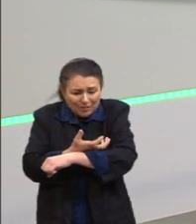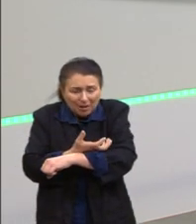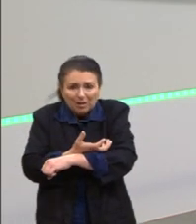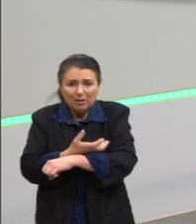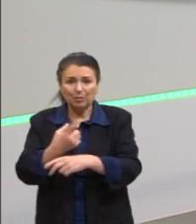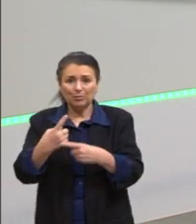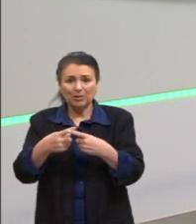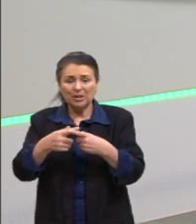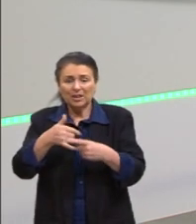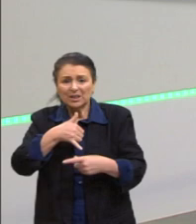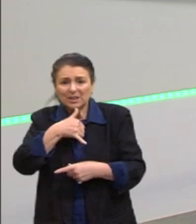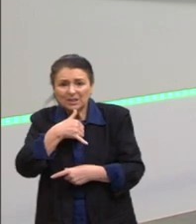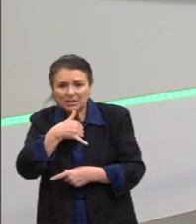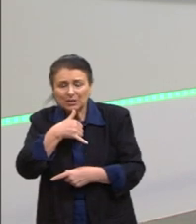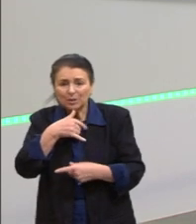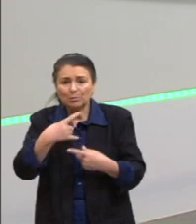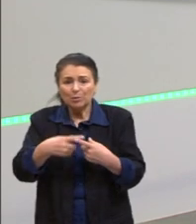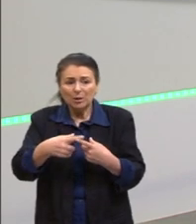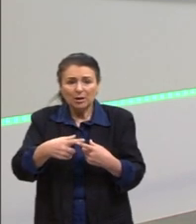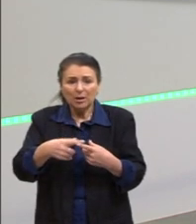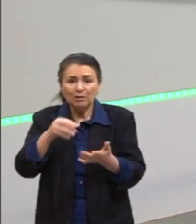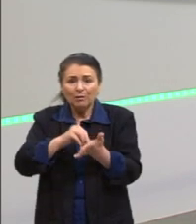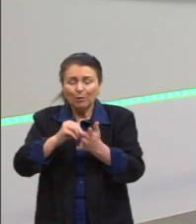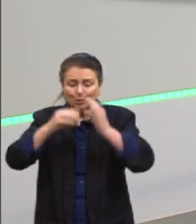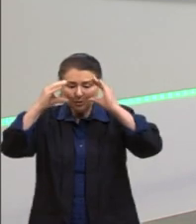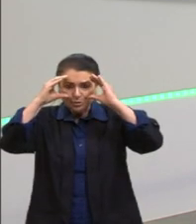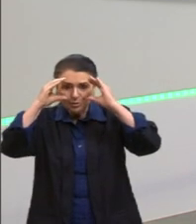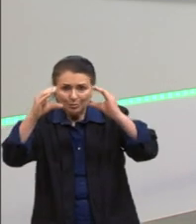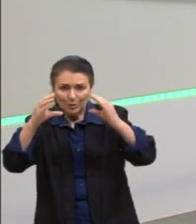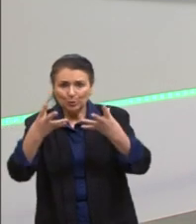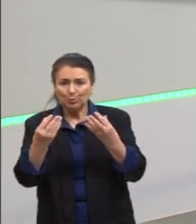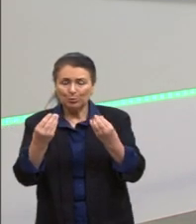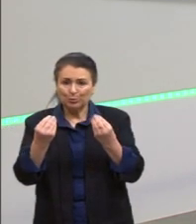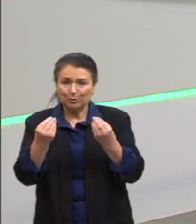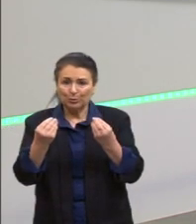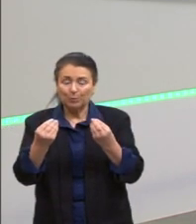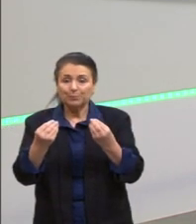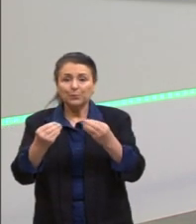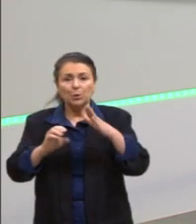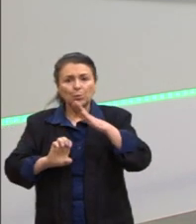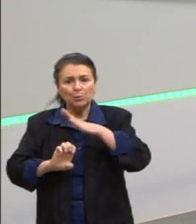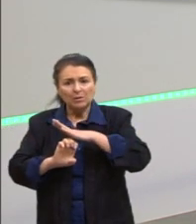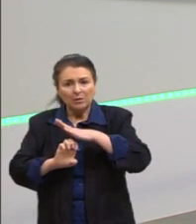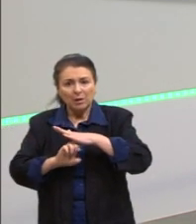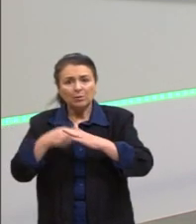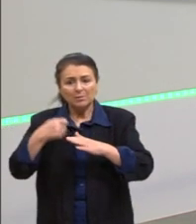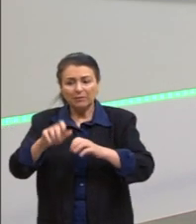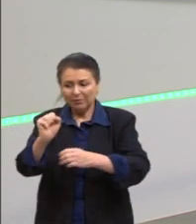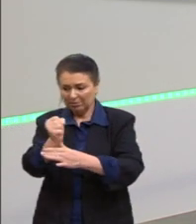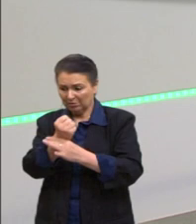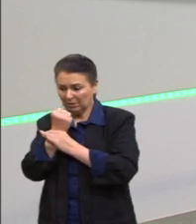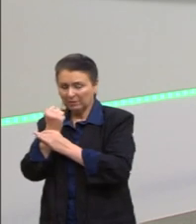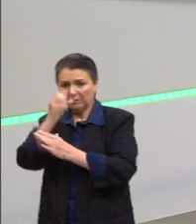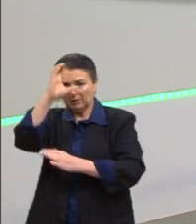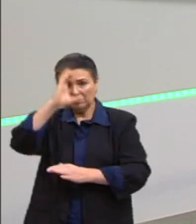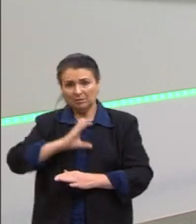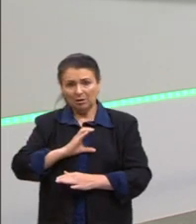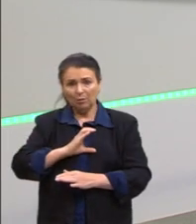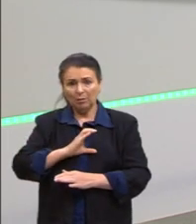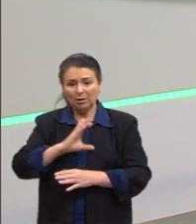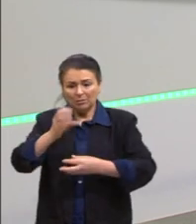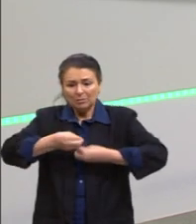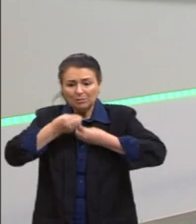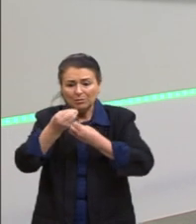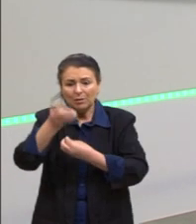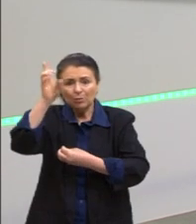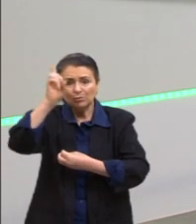porque é um desrespeito absurdo. O próprio Estado, que deveria defender os cidadãos, não dá nem o direito que as pessoas possam